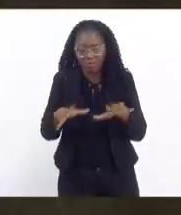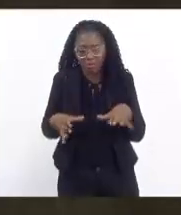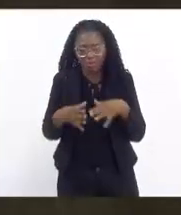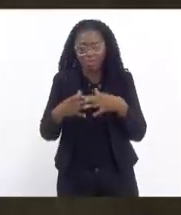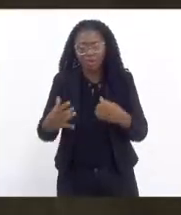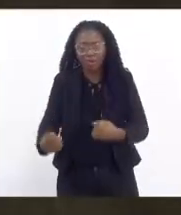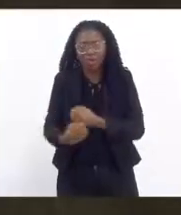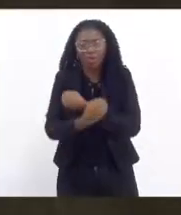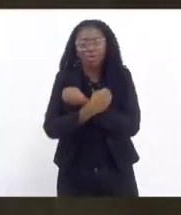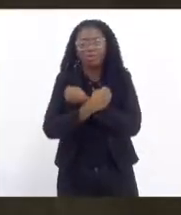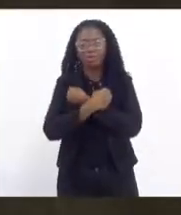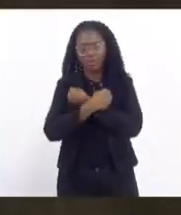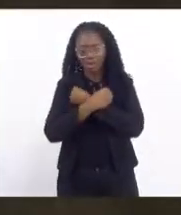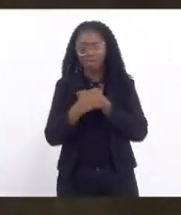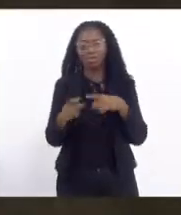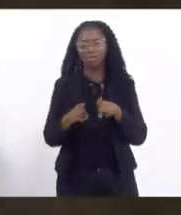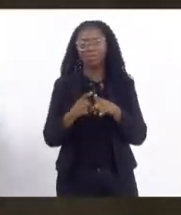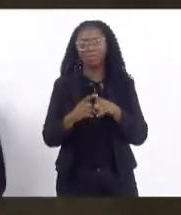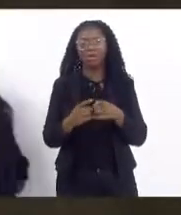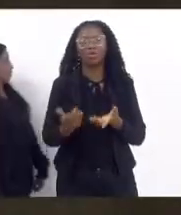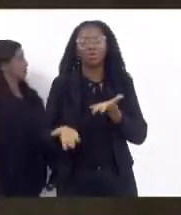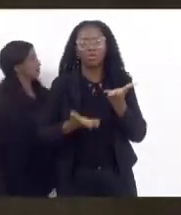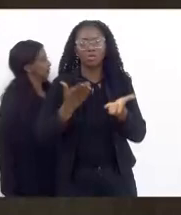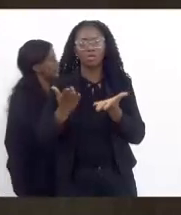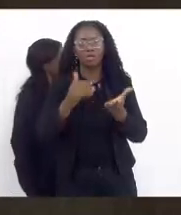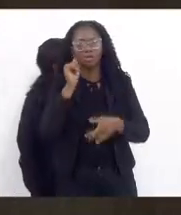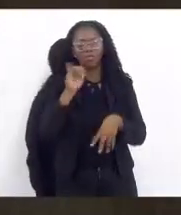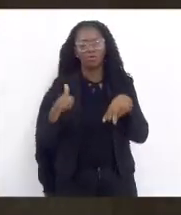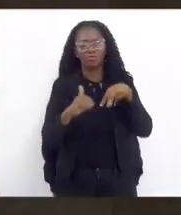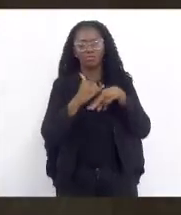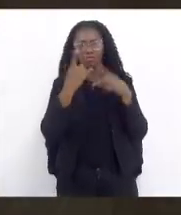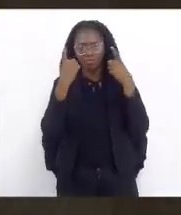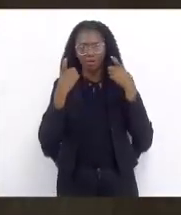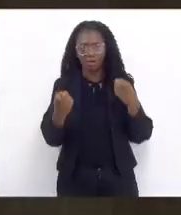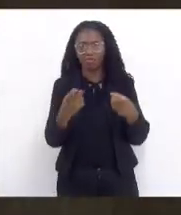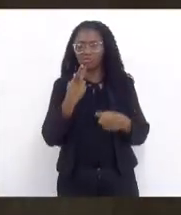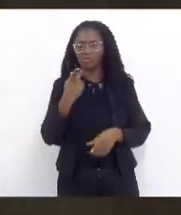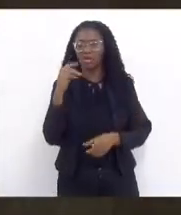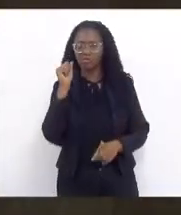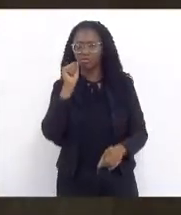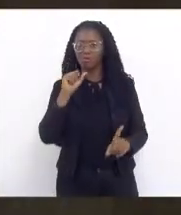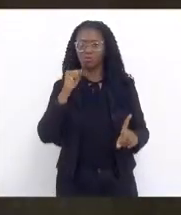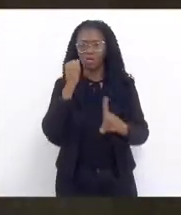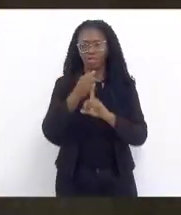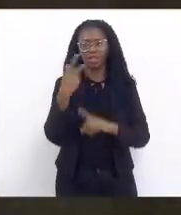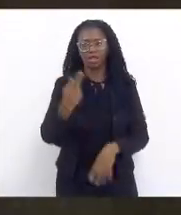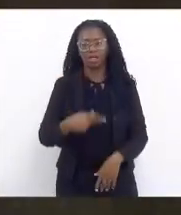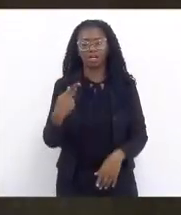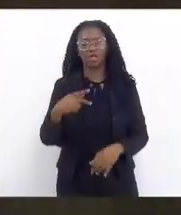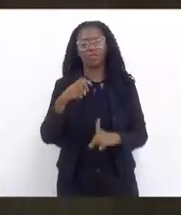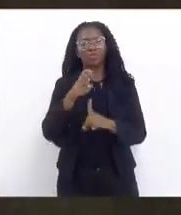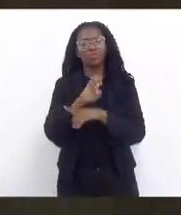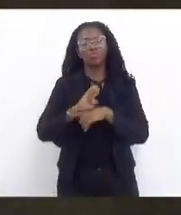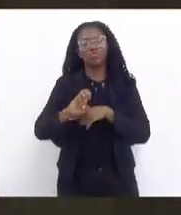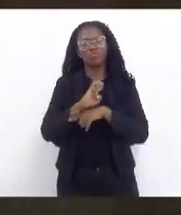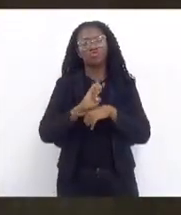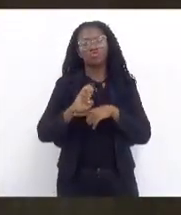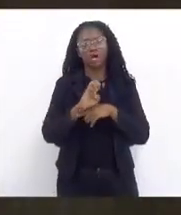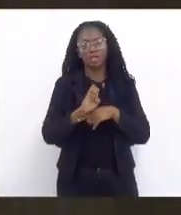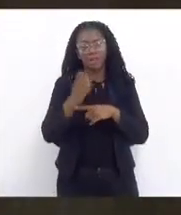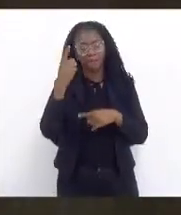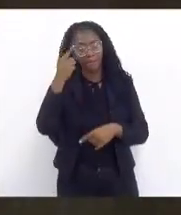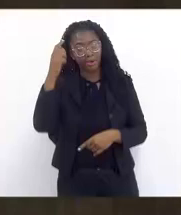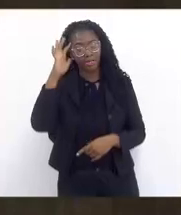atendimento a mulheres vítimas de violência então falar do feminicídio do nosso estado é pensar nas diversas deãs